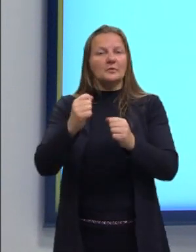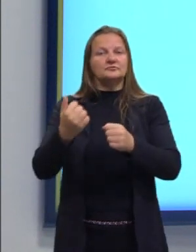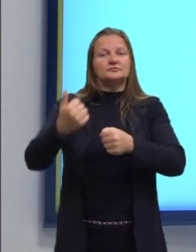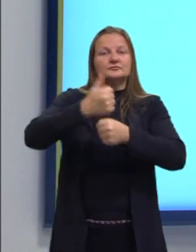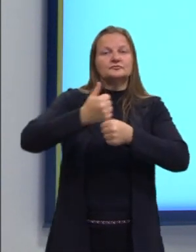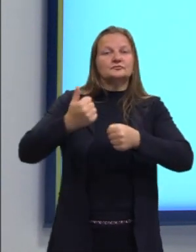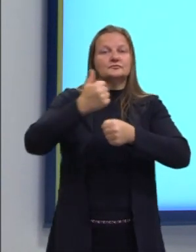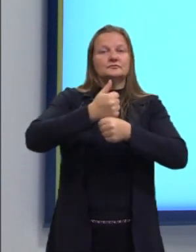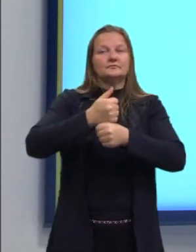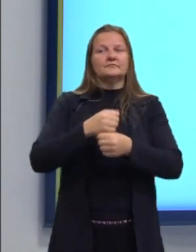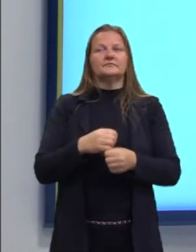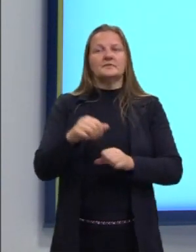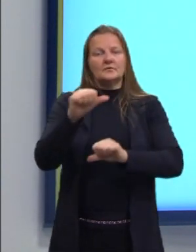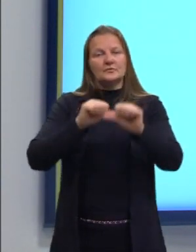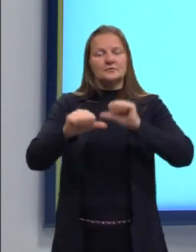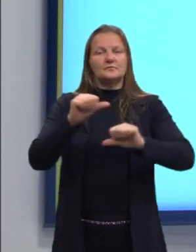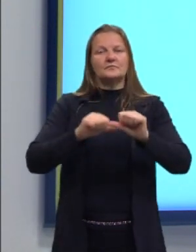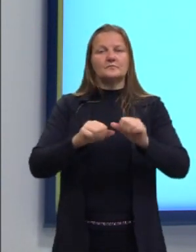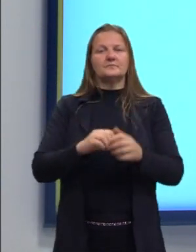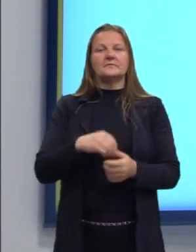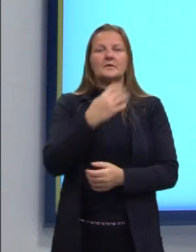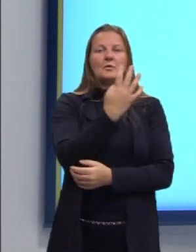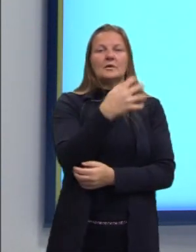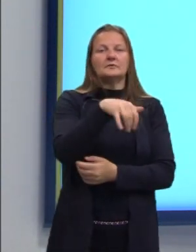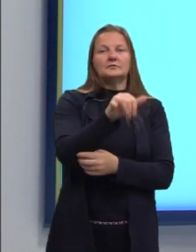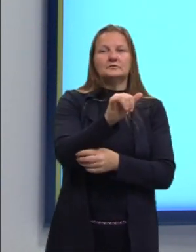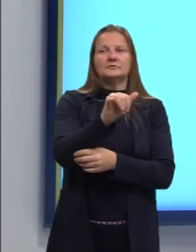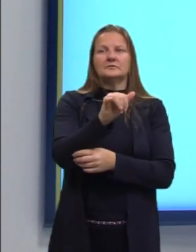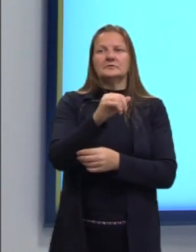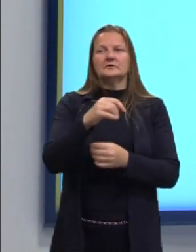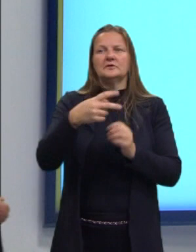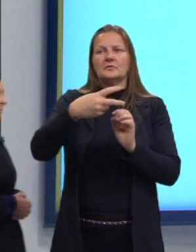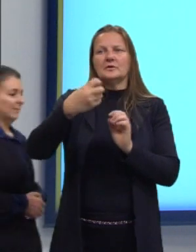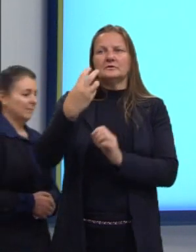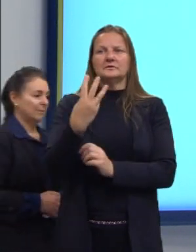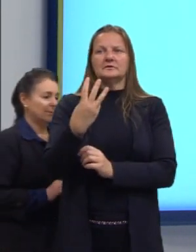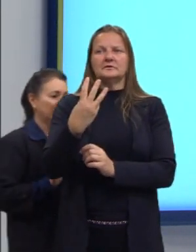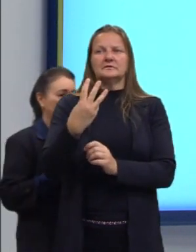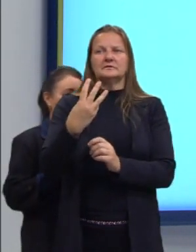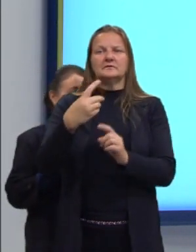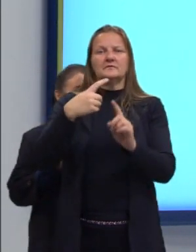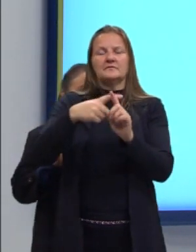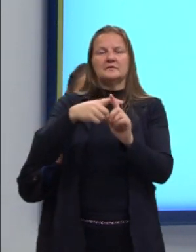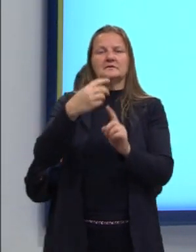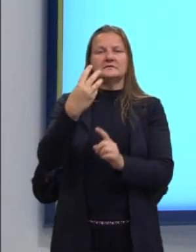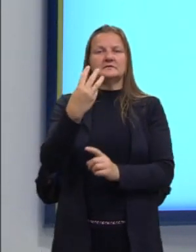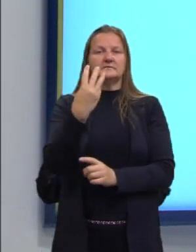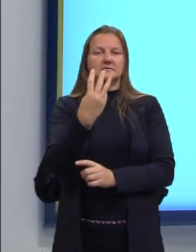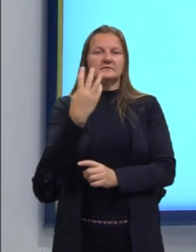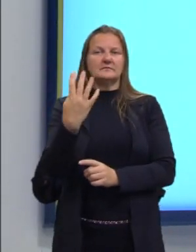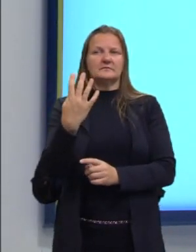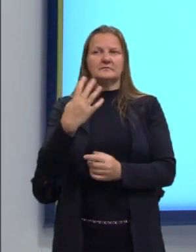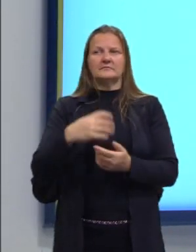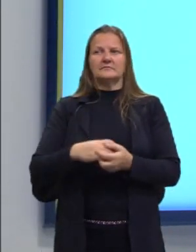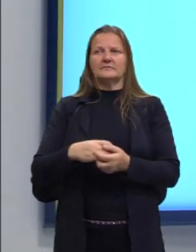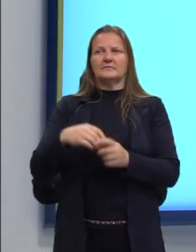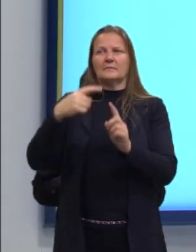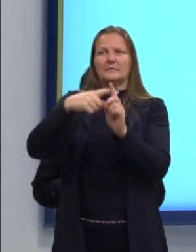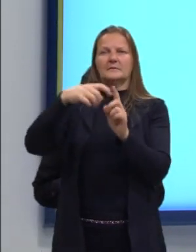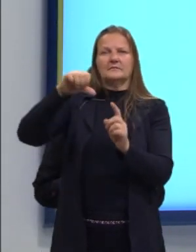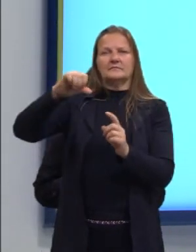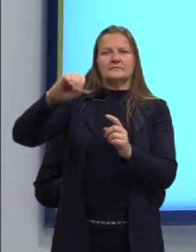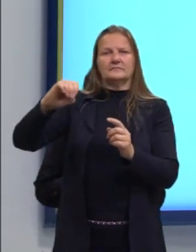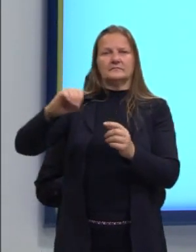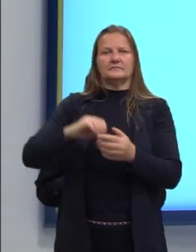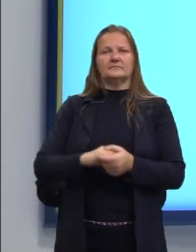o valor do Y, seria, né, 4Y, que é igual a 3, vezes 34, mais 90.